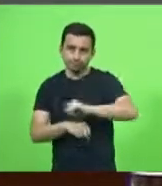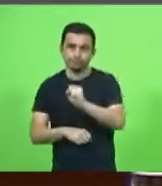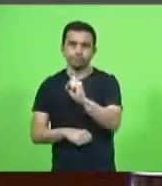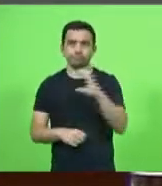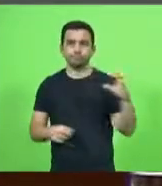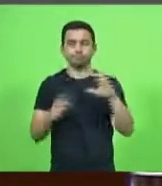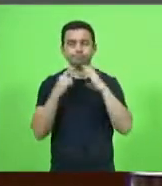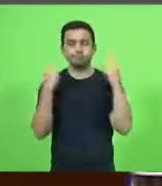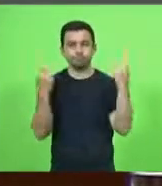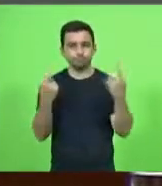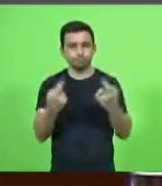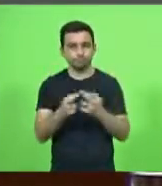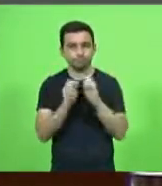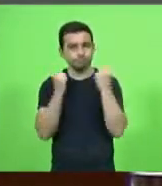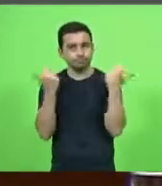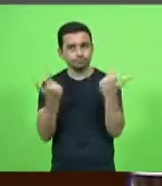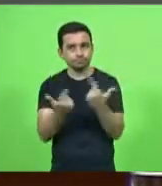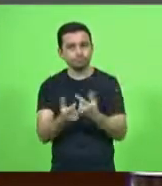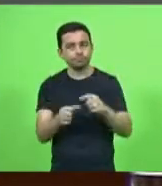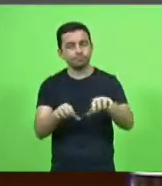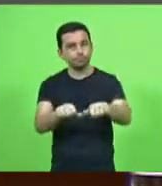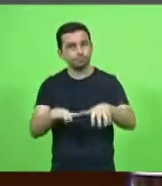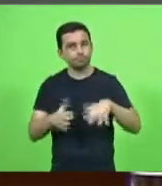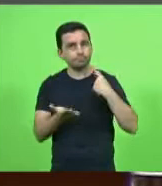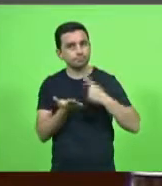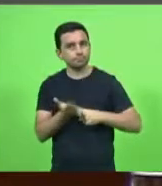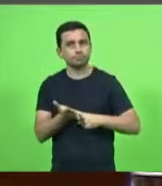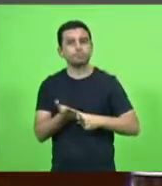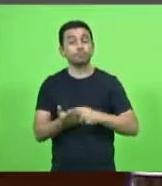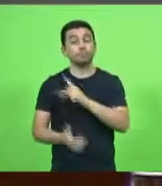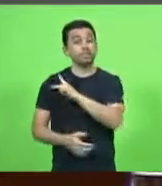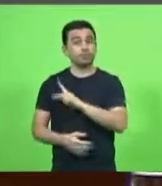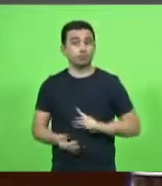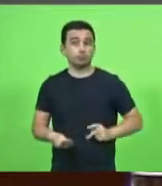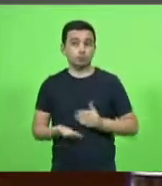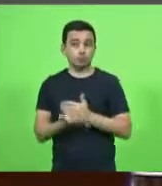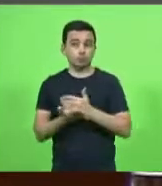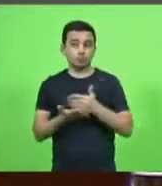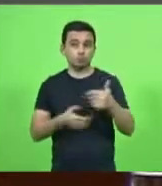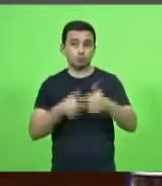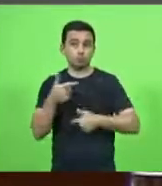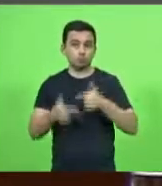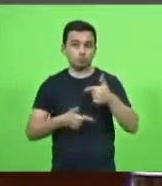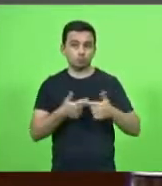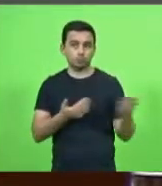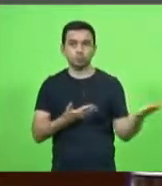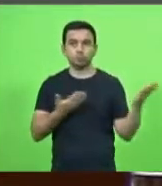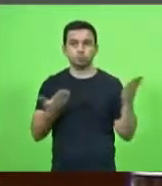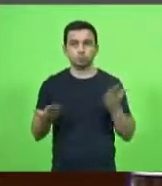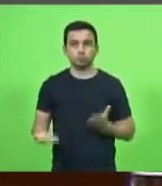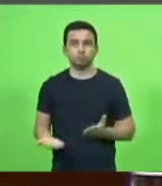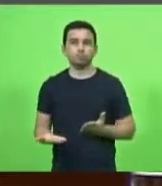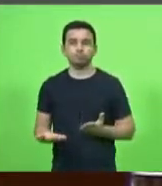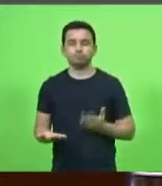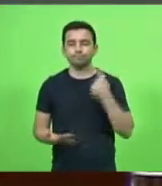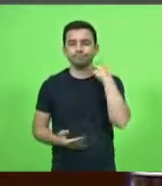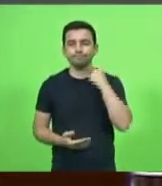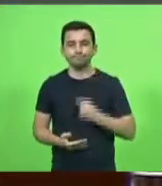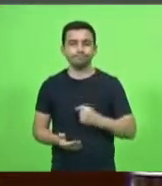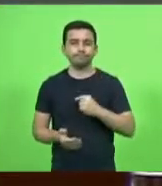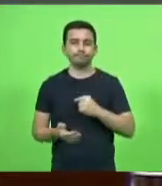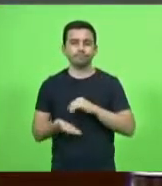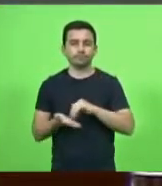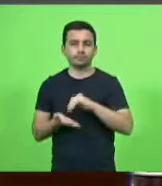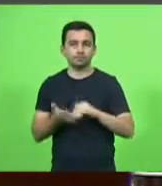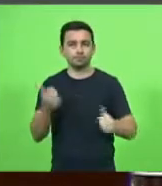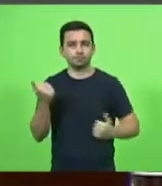Legislativa em sessão ordinária. Havendo quórum regimental, o senhor presidente declarou abertos os trabalhos e convidou o deputado Silvio Drevig, como secretário ad hoc,